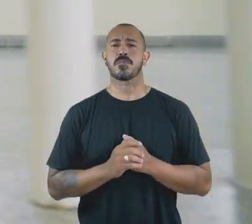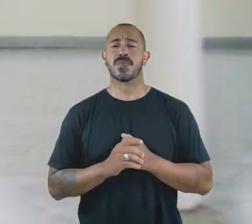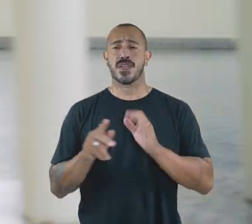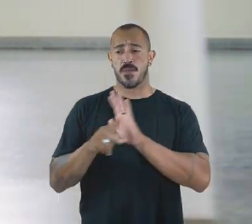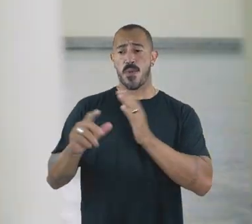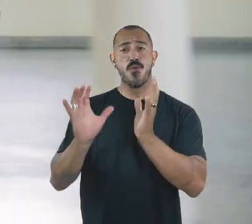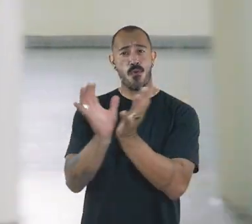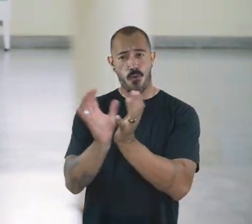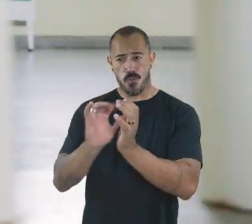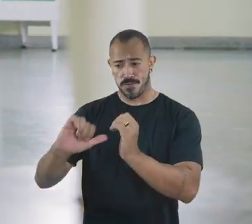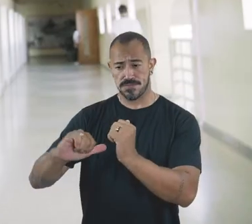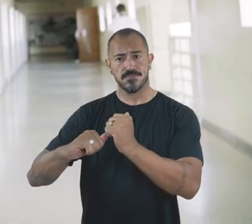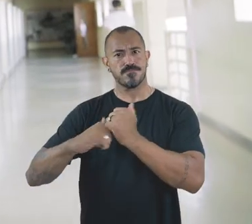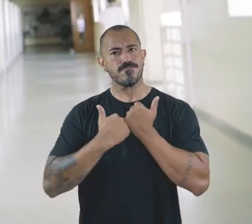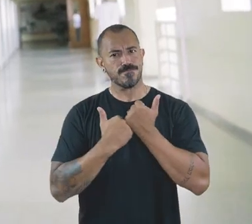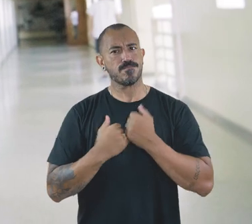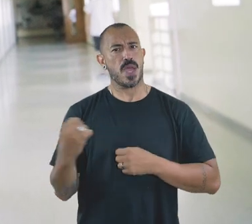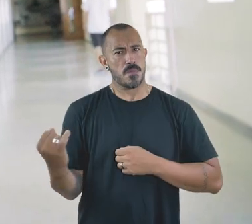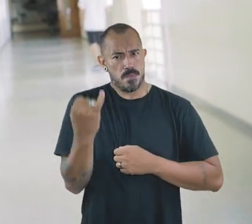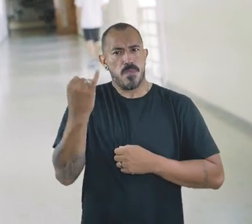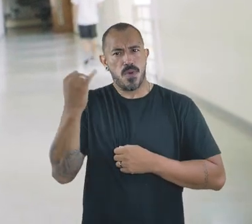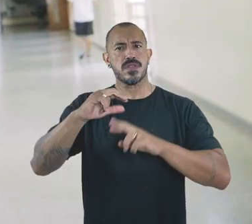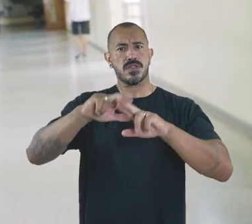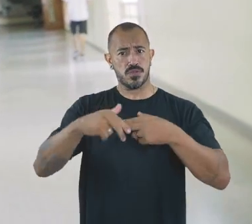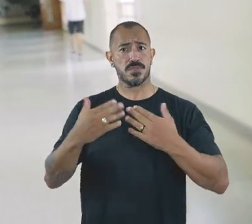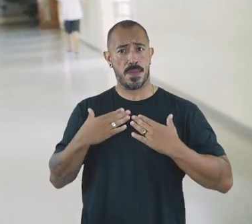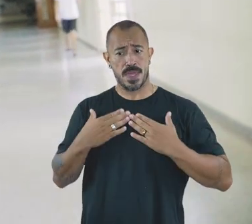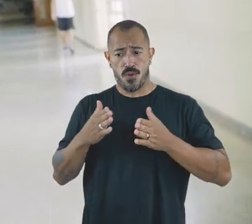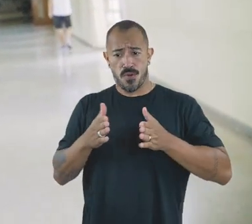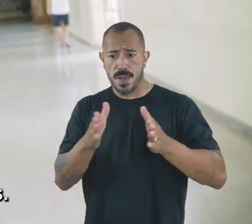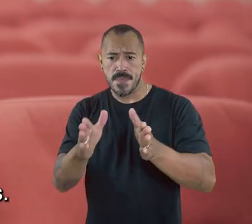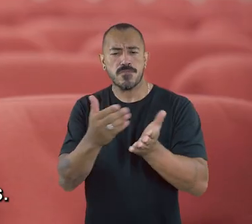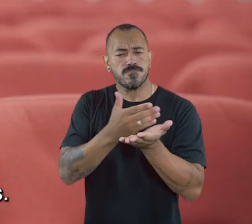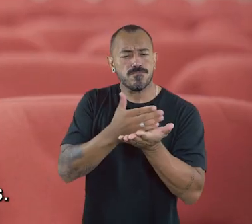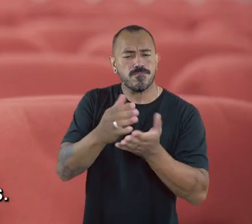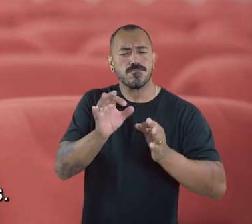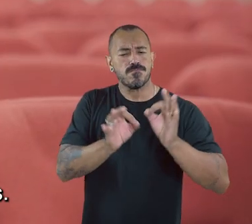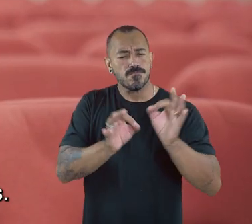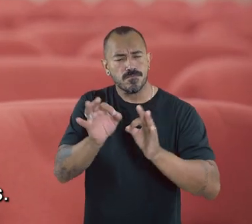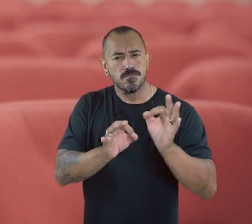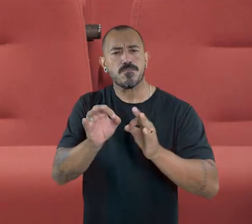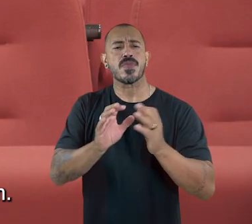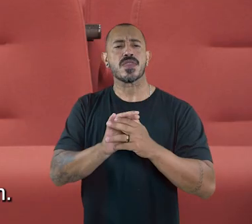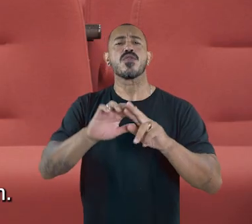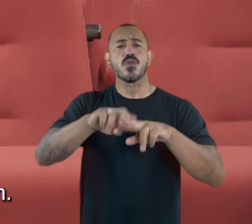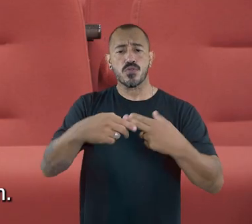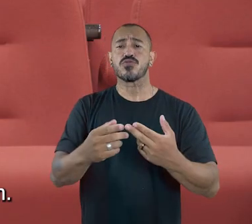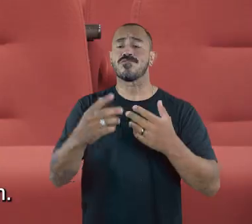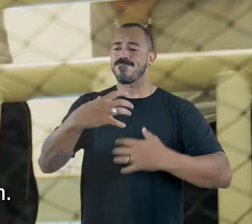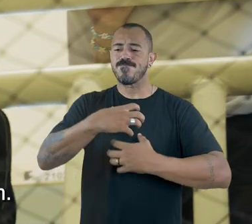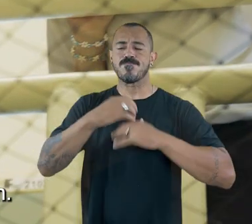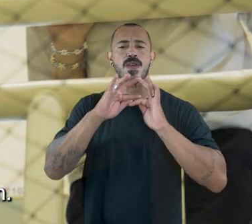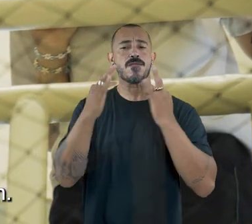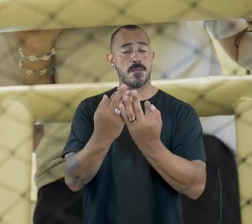A assistência social foi, assim, importantíssima na minha trajetória, no início da minha trajetória no IFES. Foi realmente